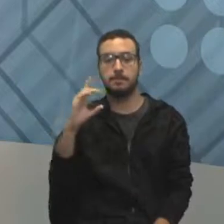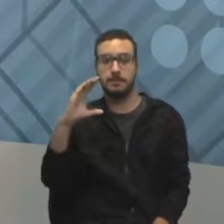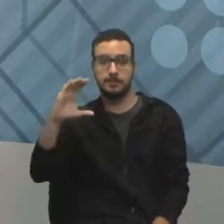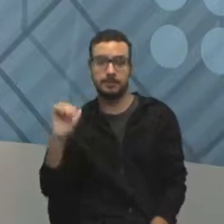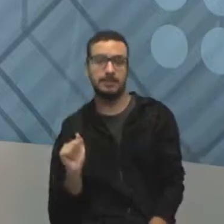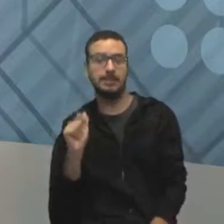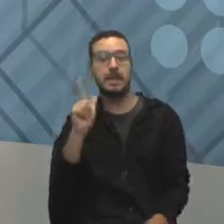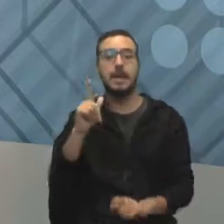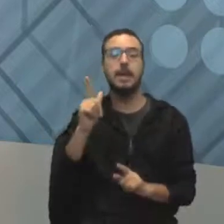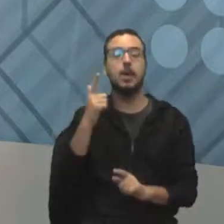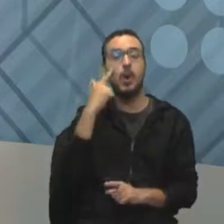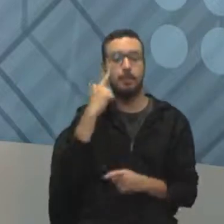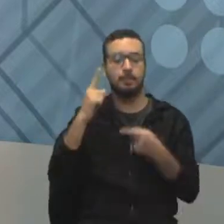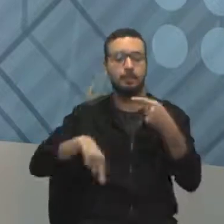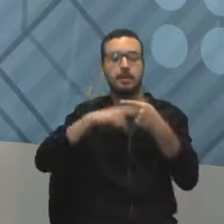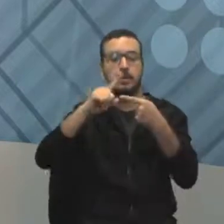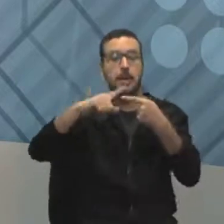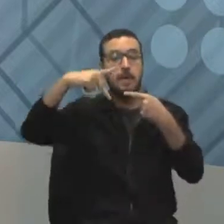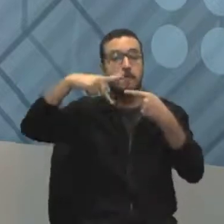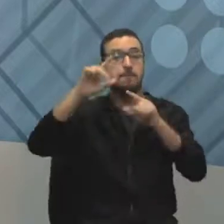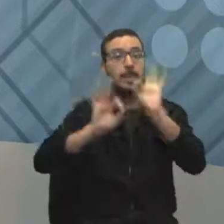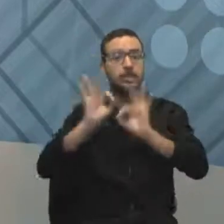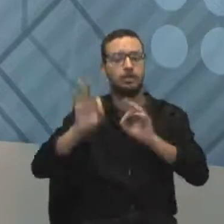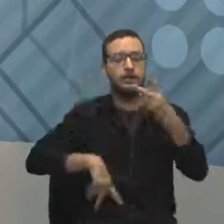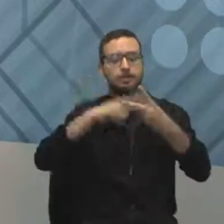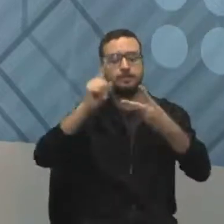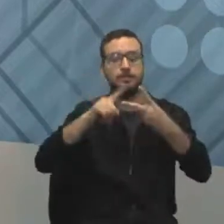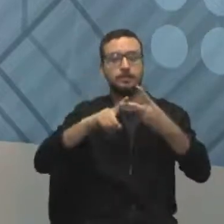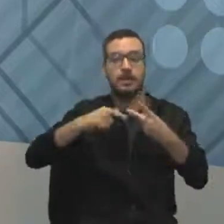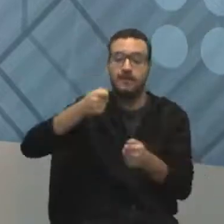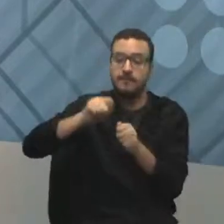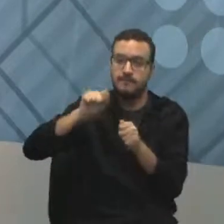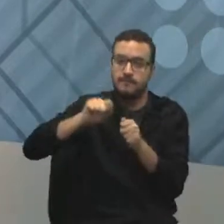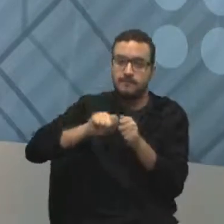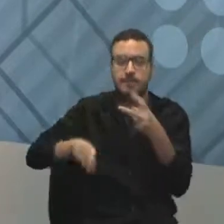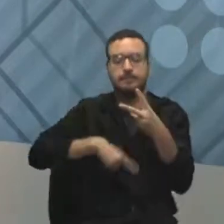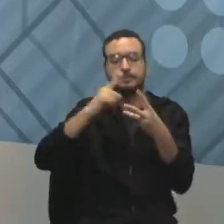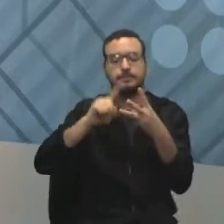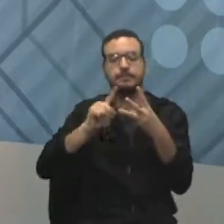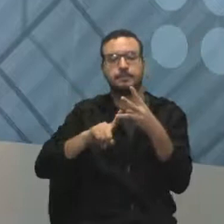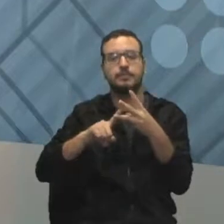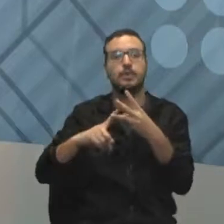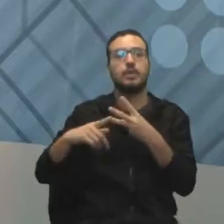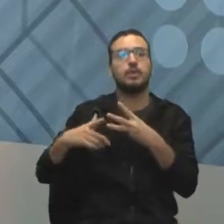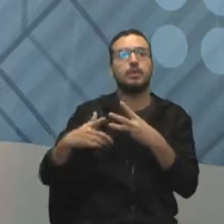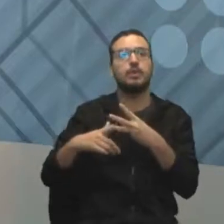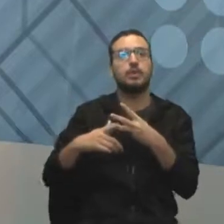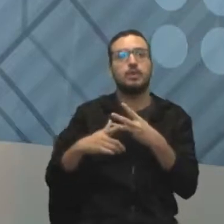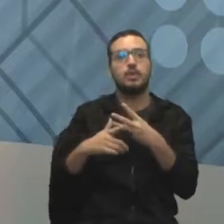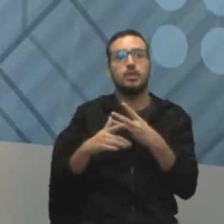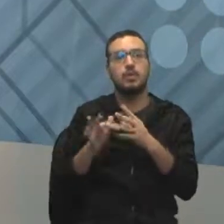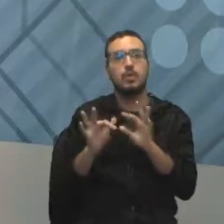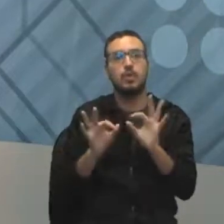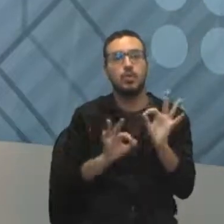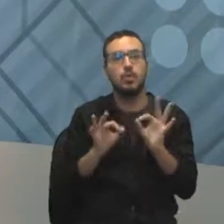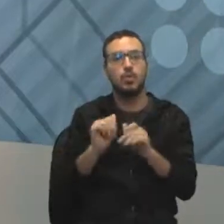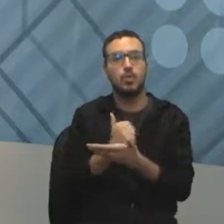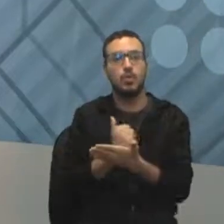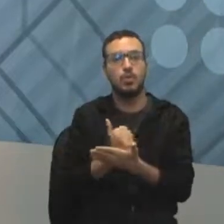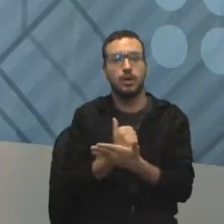planejamento, execução e controle. E o que é gerenciamento de projetos?